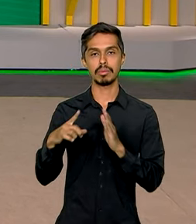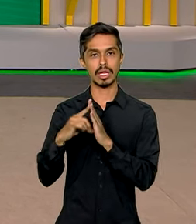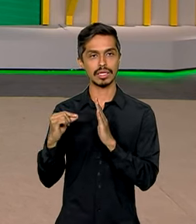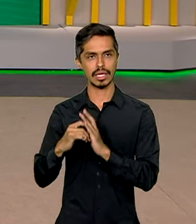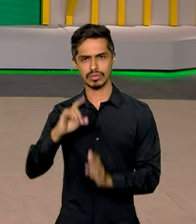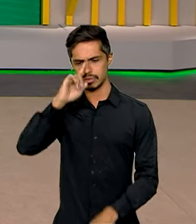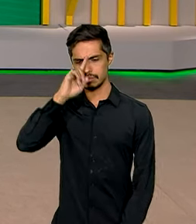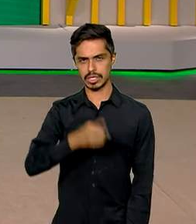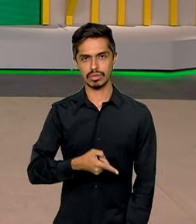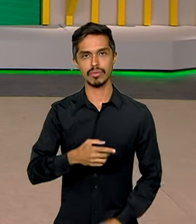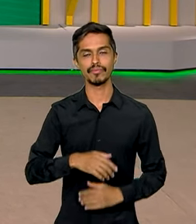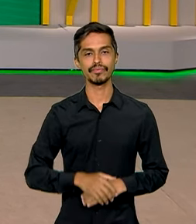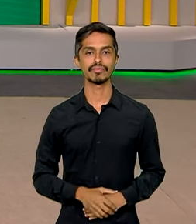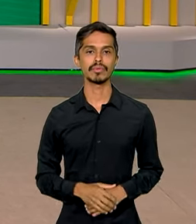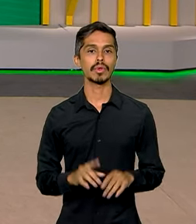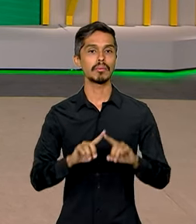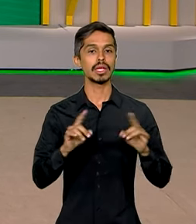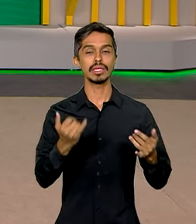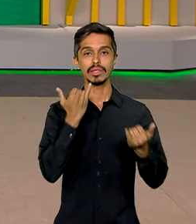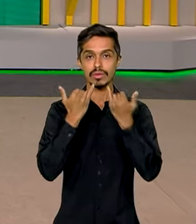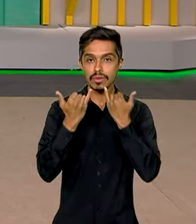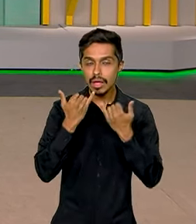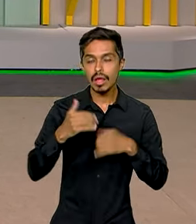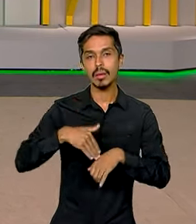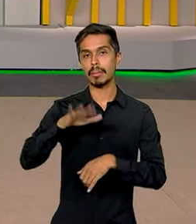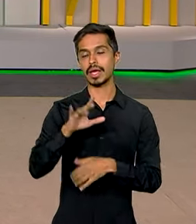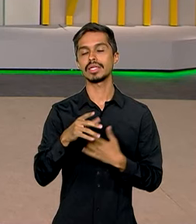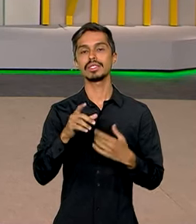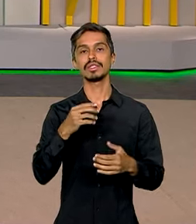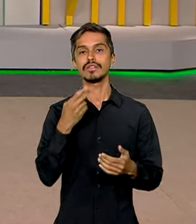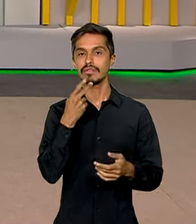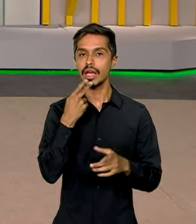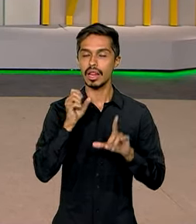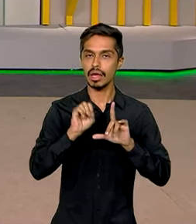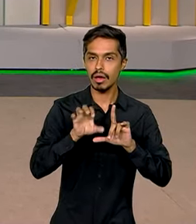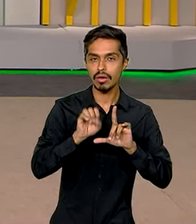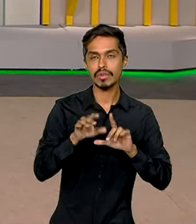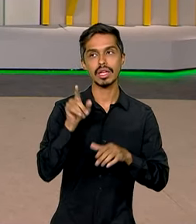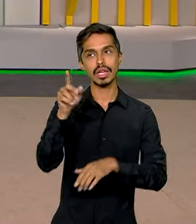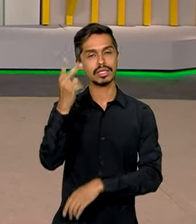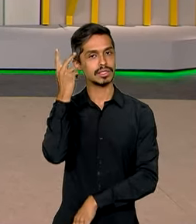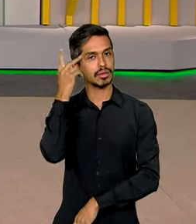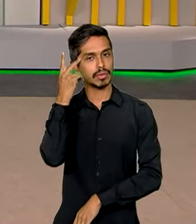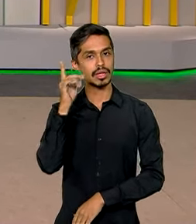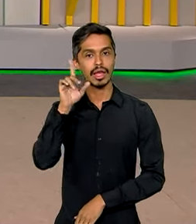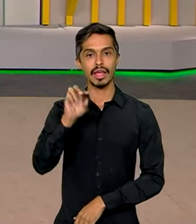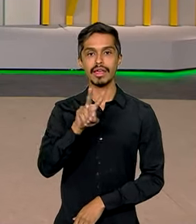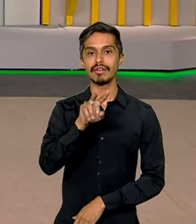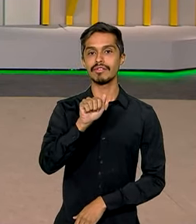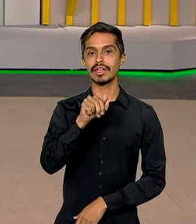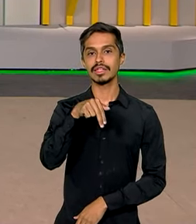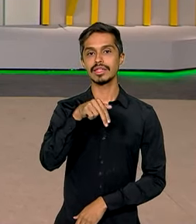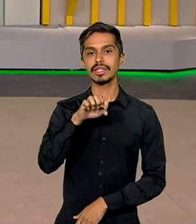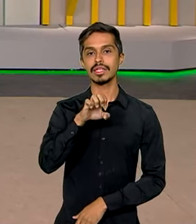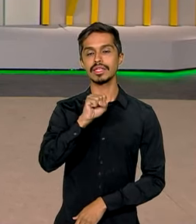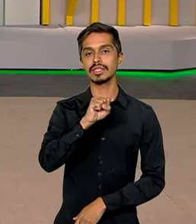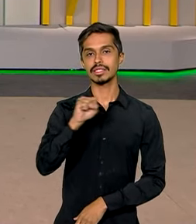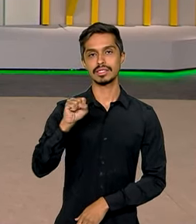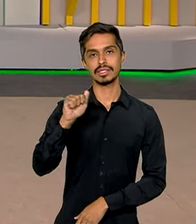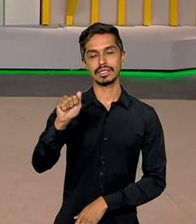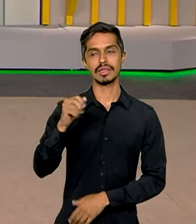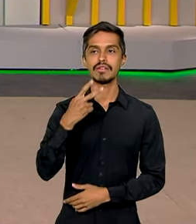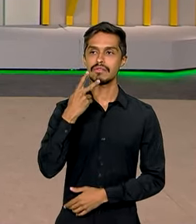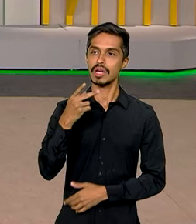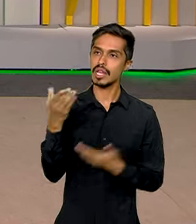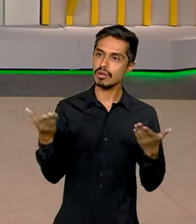Mas quem tem todas as informações, os detalhes e fala ao vivo com a gente, direto de São Paulo, é a Vanessa Casalino. Vanessa,